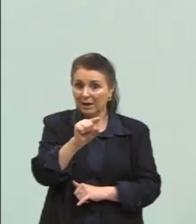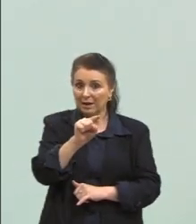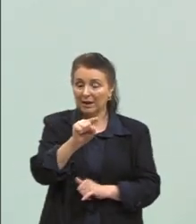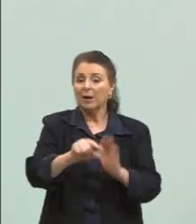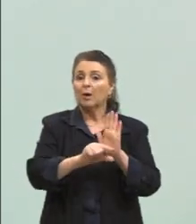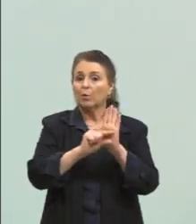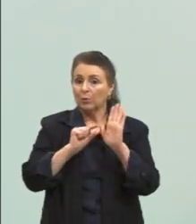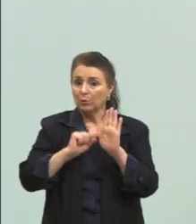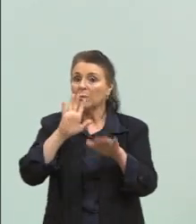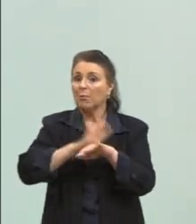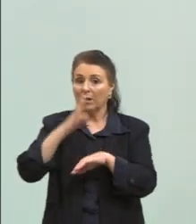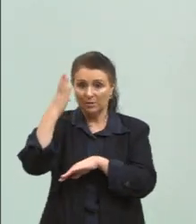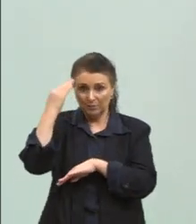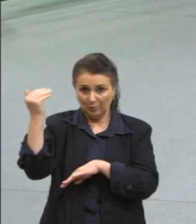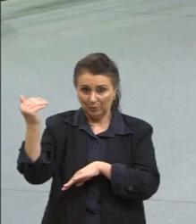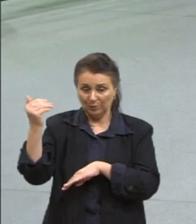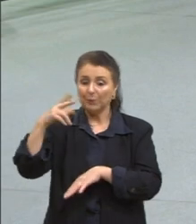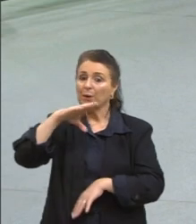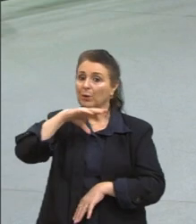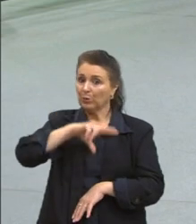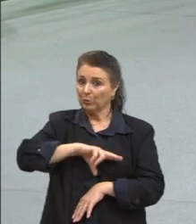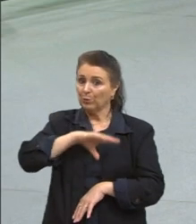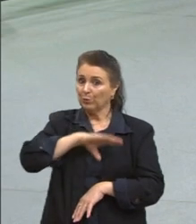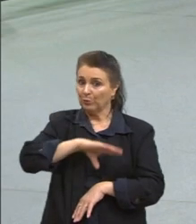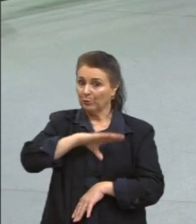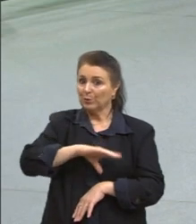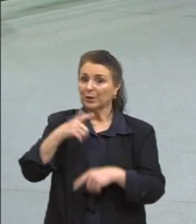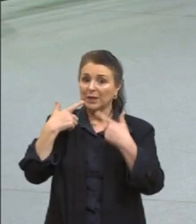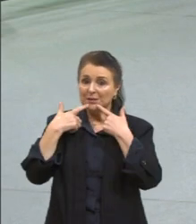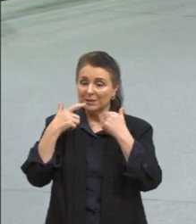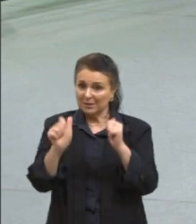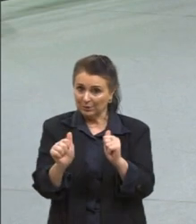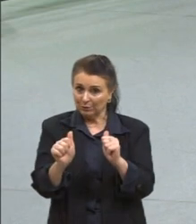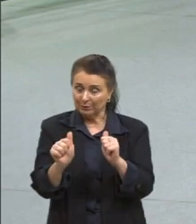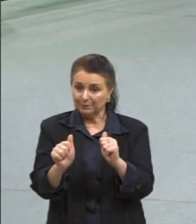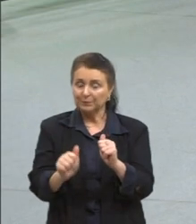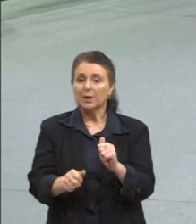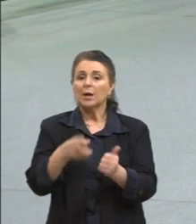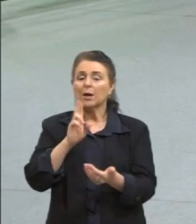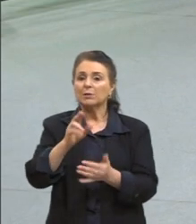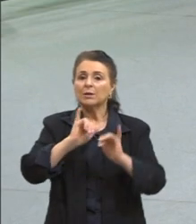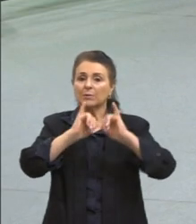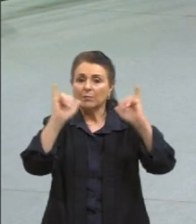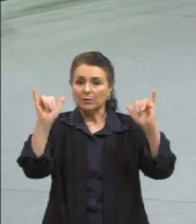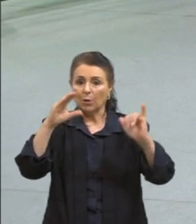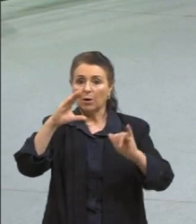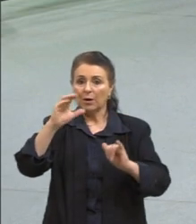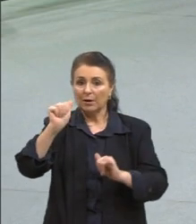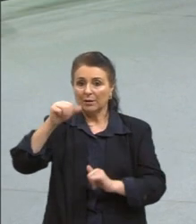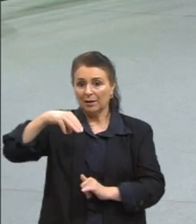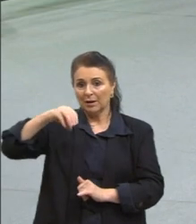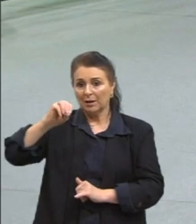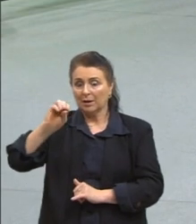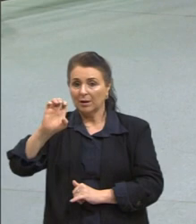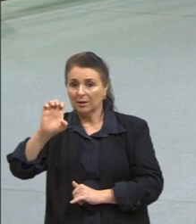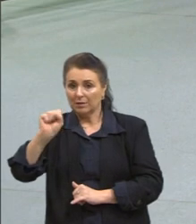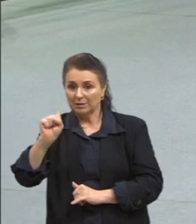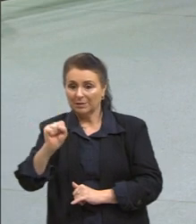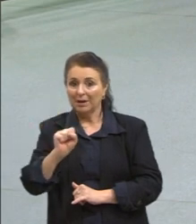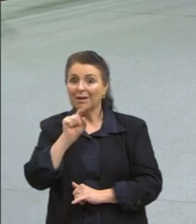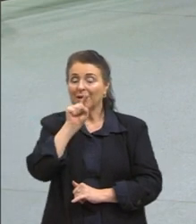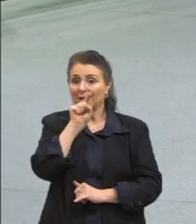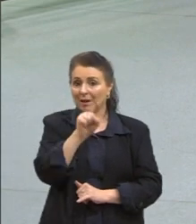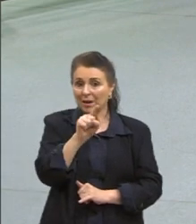língua portuguesa. Eu sempre... Opa, sem querer eu apertei aqui. Eu sempre comento, assim, que o Camões é o cara a ser